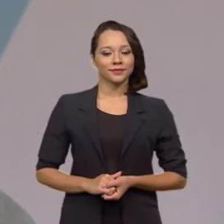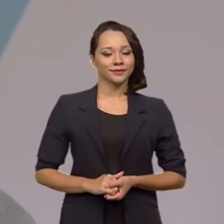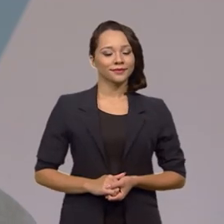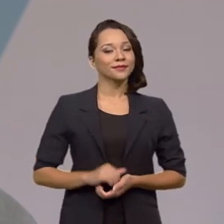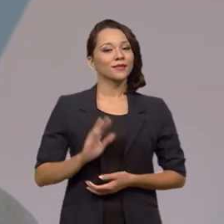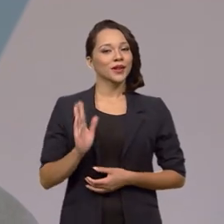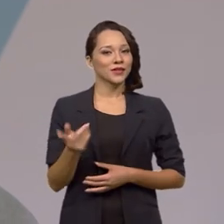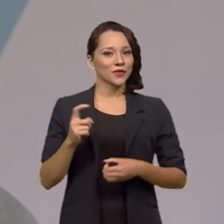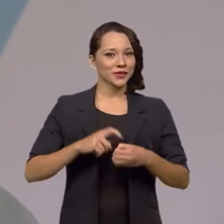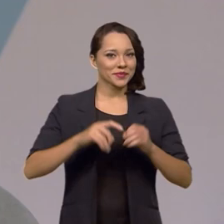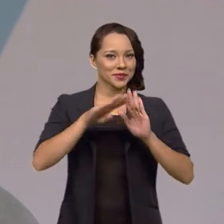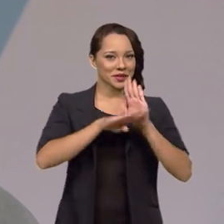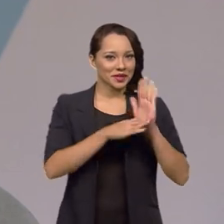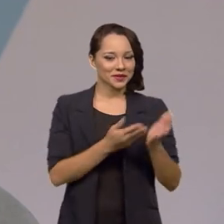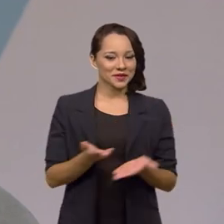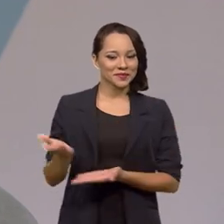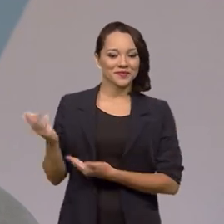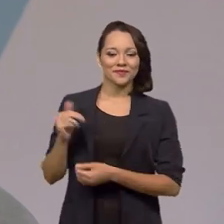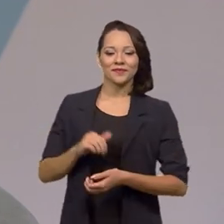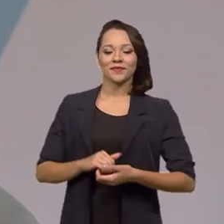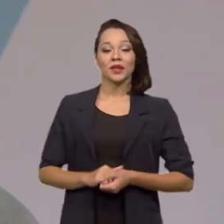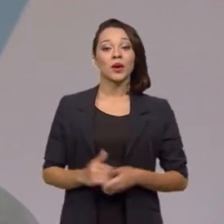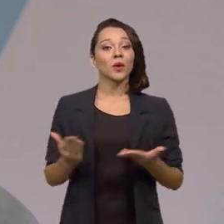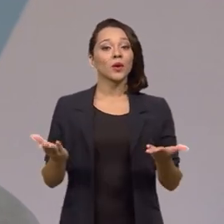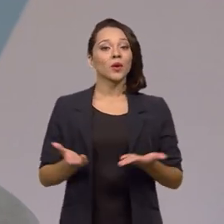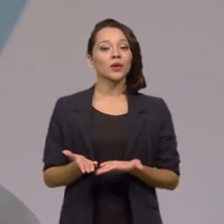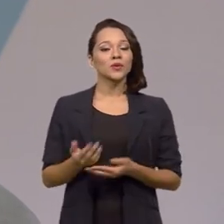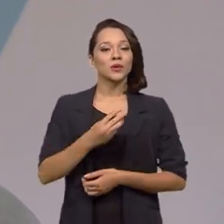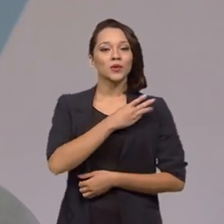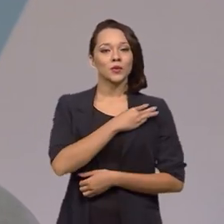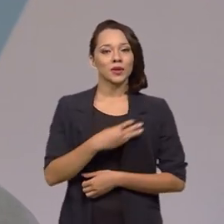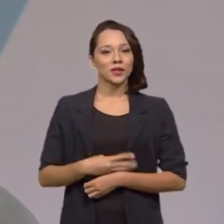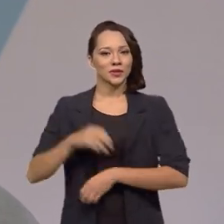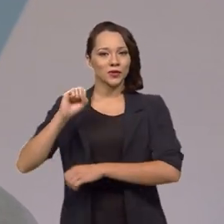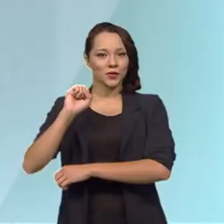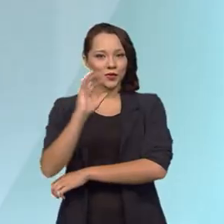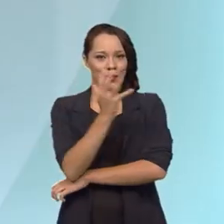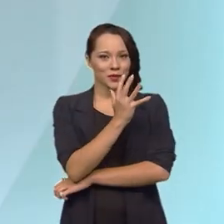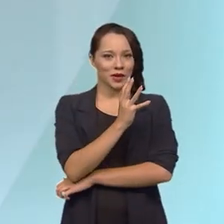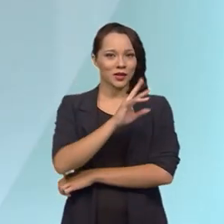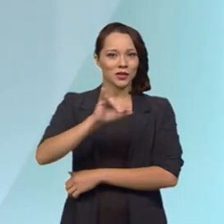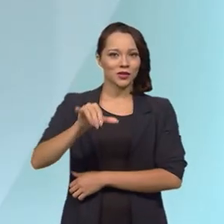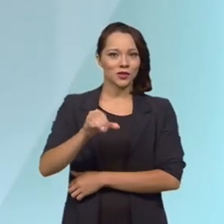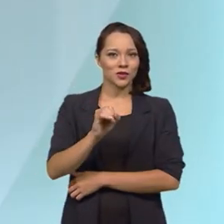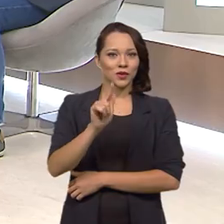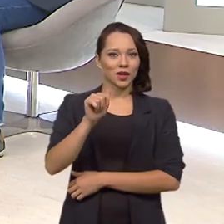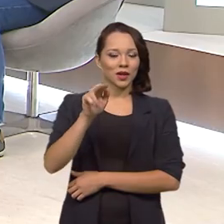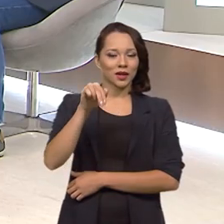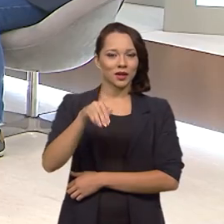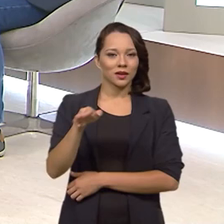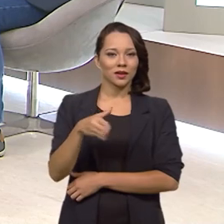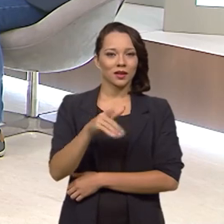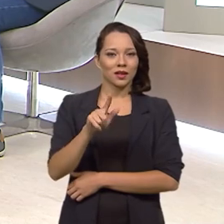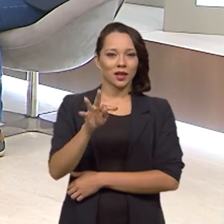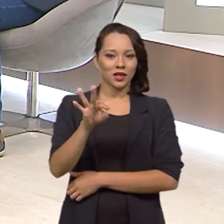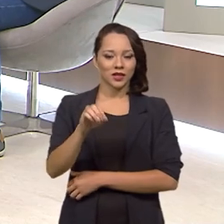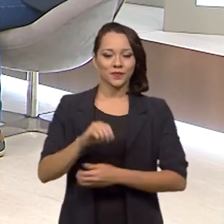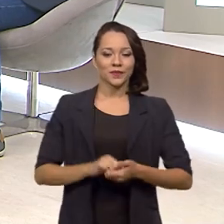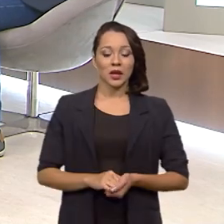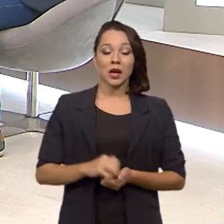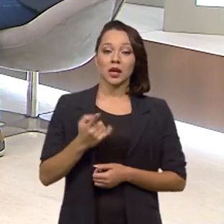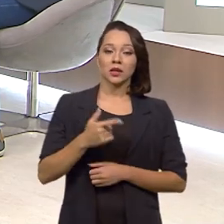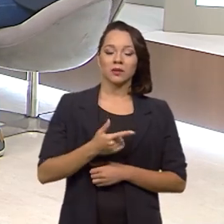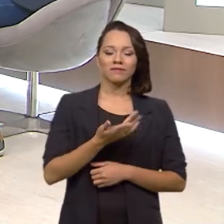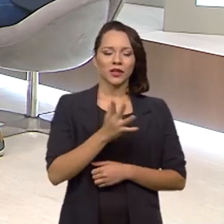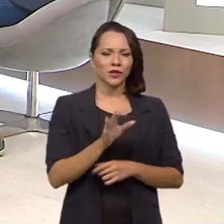Estamos de volta com o programa Brasil em Pauta, hoje com o ministro do Meio Ambiente, Joaquim Leite. Ministro, a gente terminou o primeiro